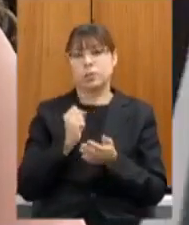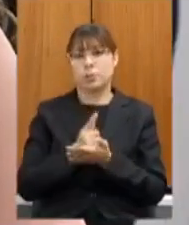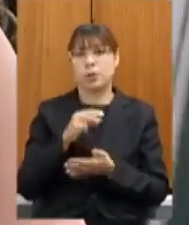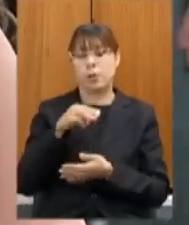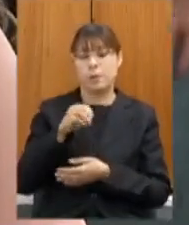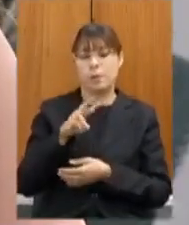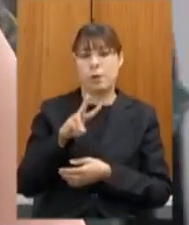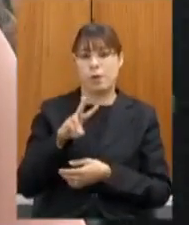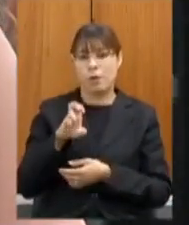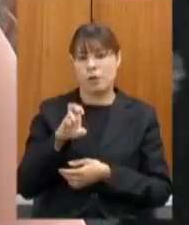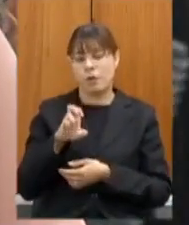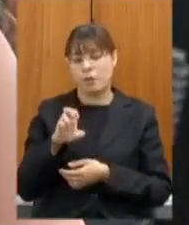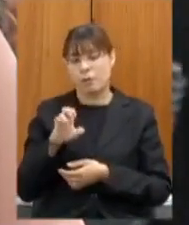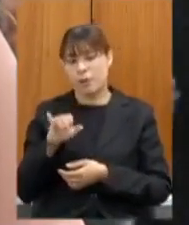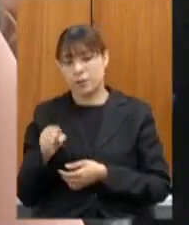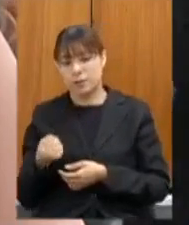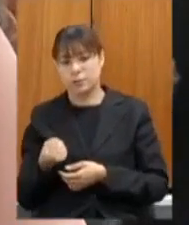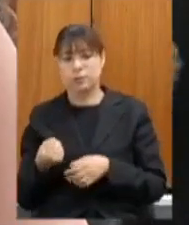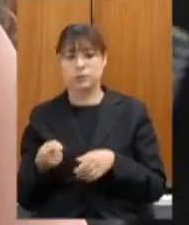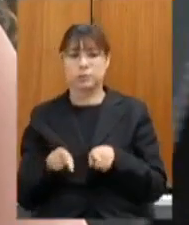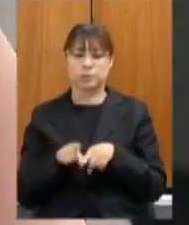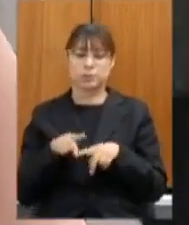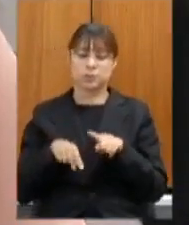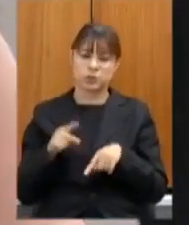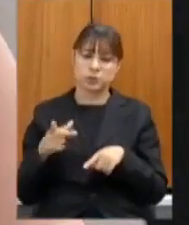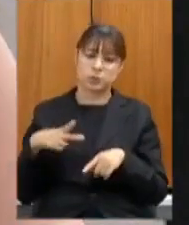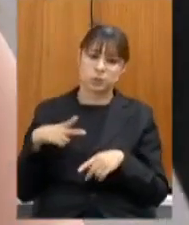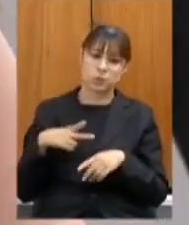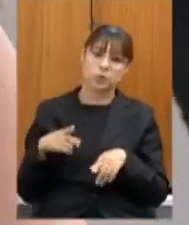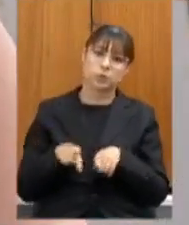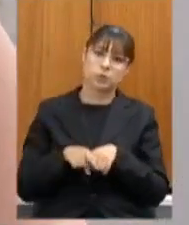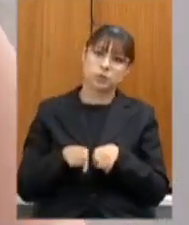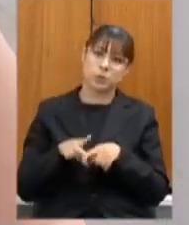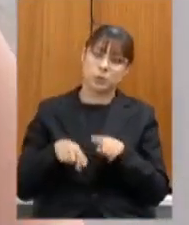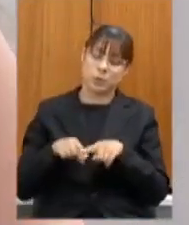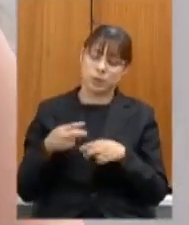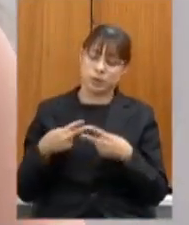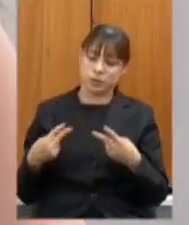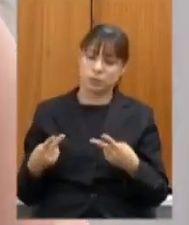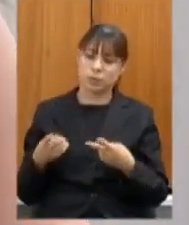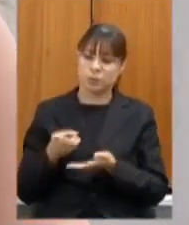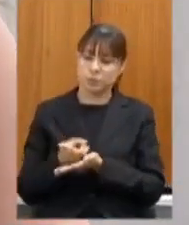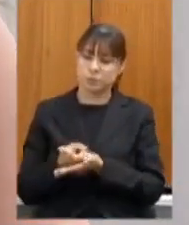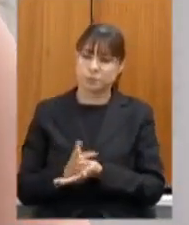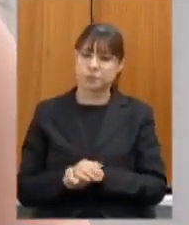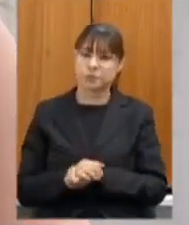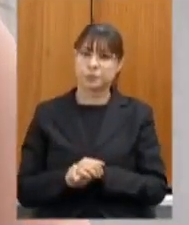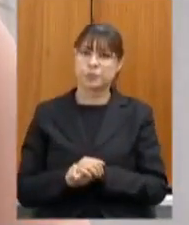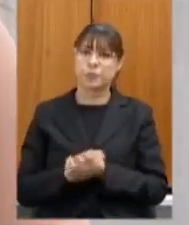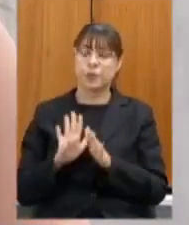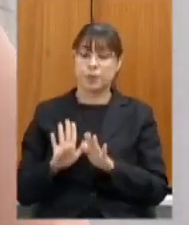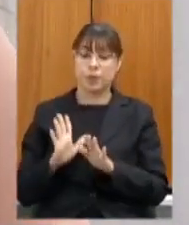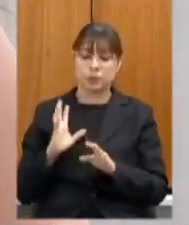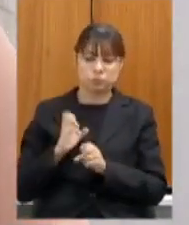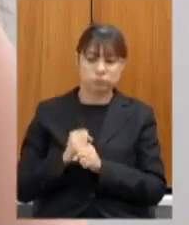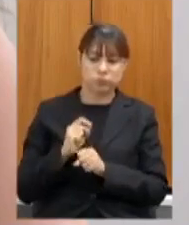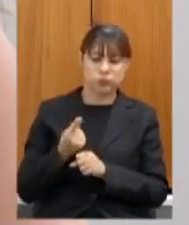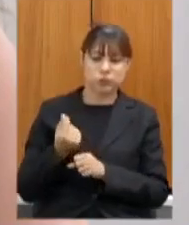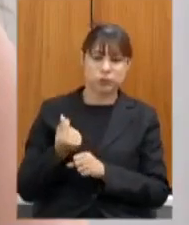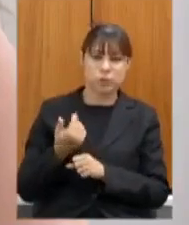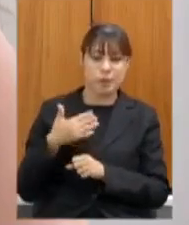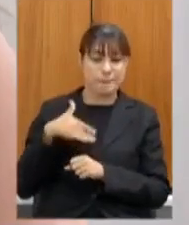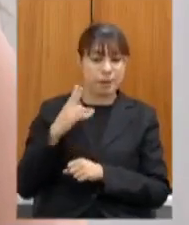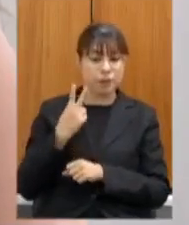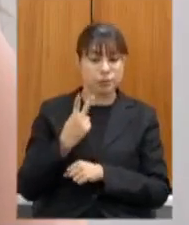realização dessas obras equipamento pessoal material permanente no entanto desse valor de mais de